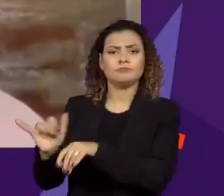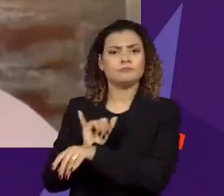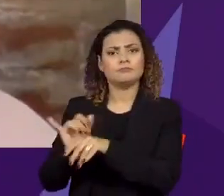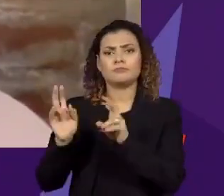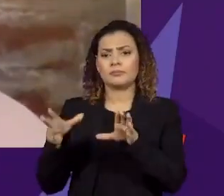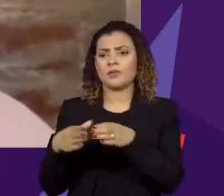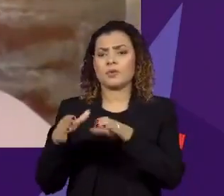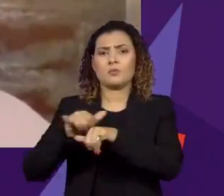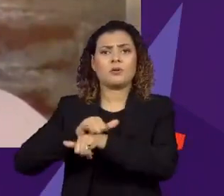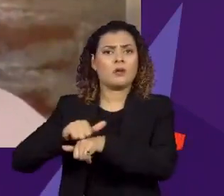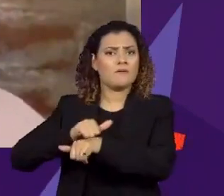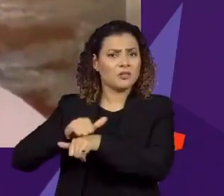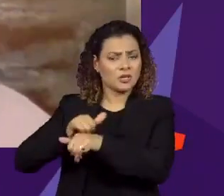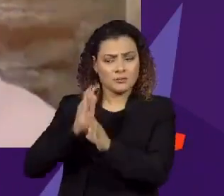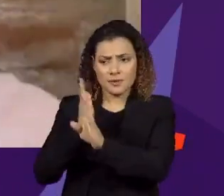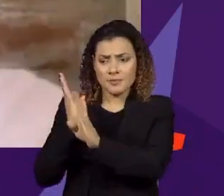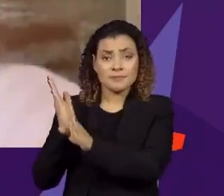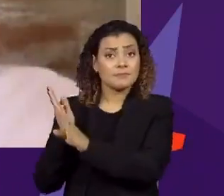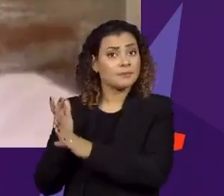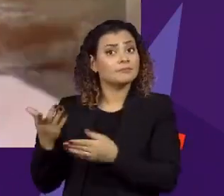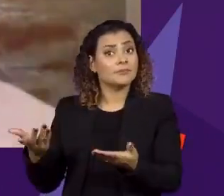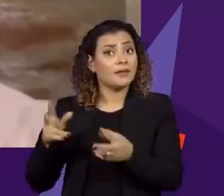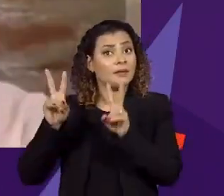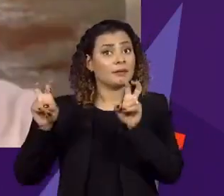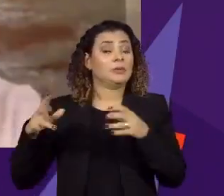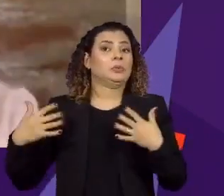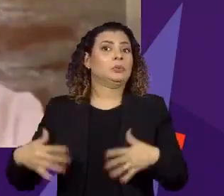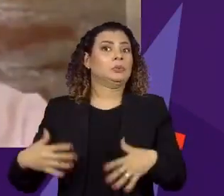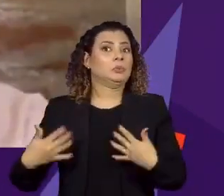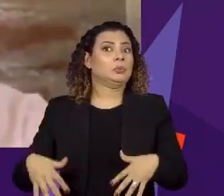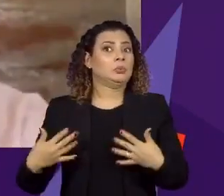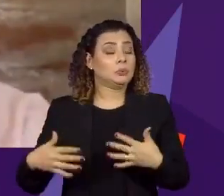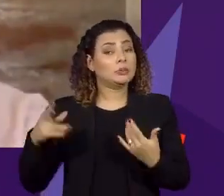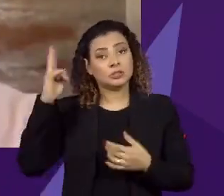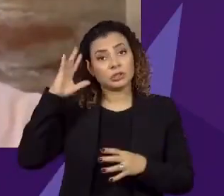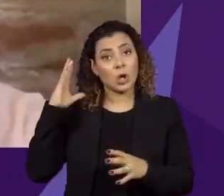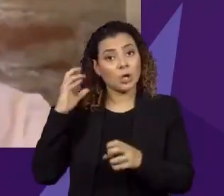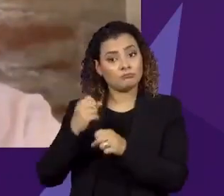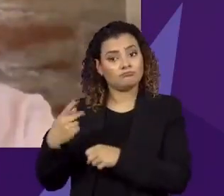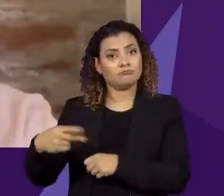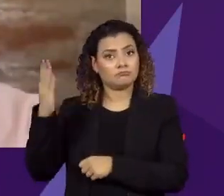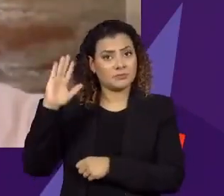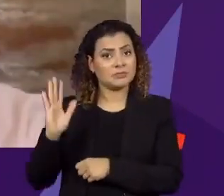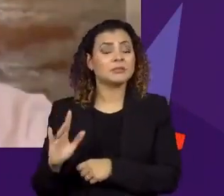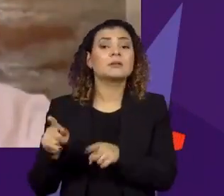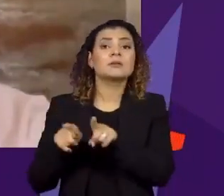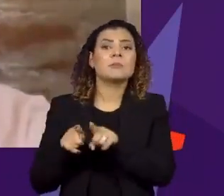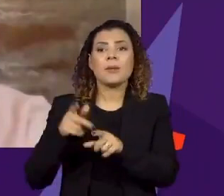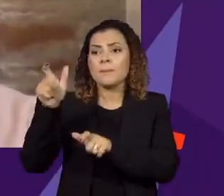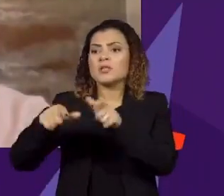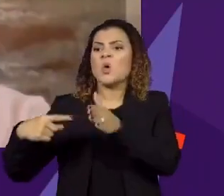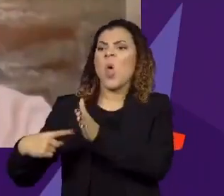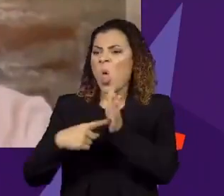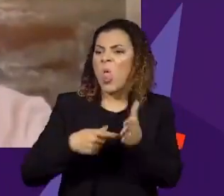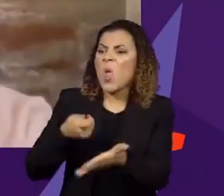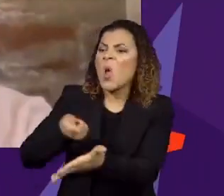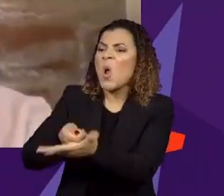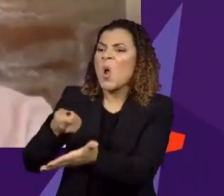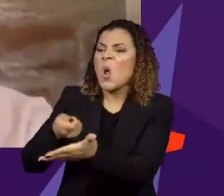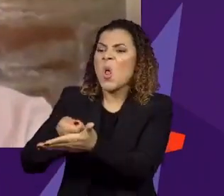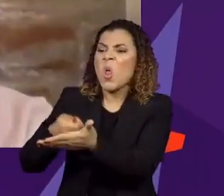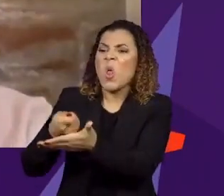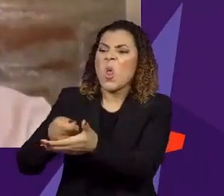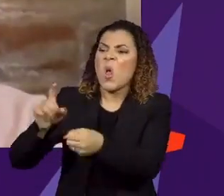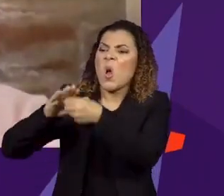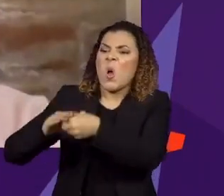grupo da Lava Jato, que foi uma coisa, uma página muito escura da história brasileira, forçando pessoas a denúncia, coando-as,